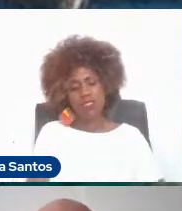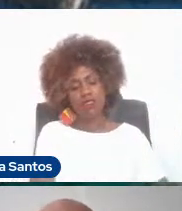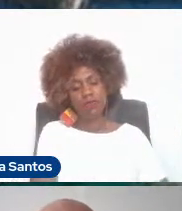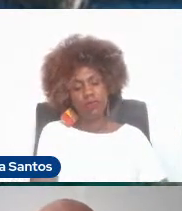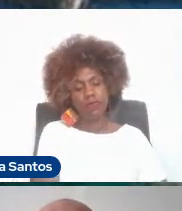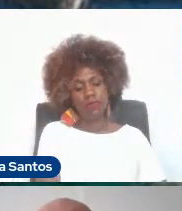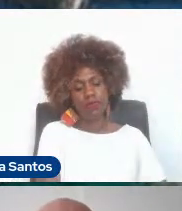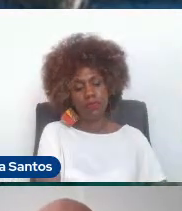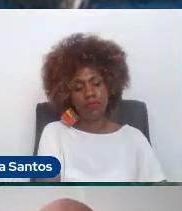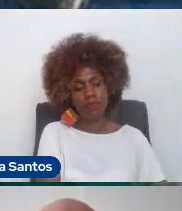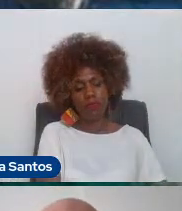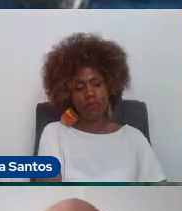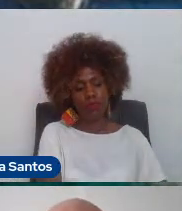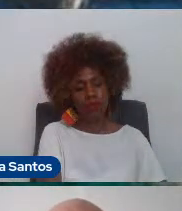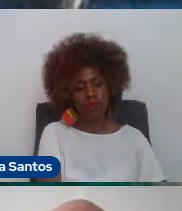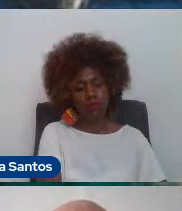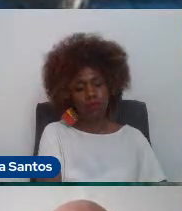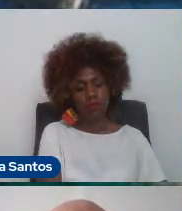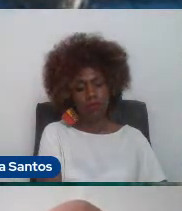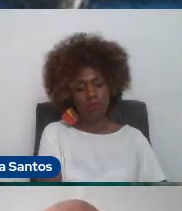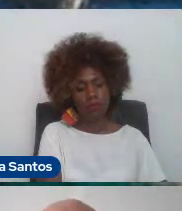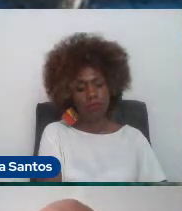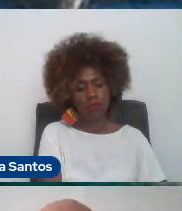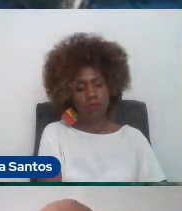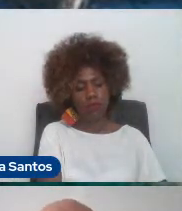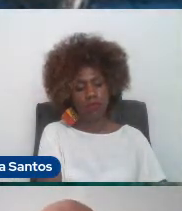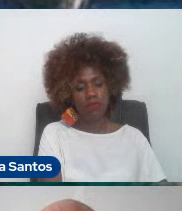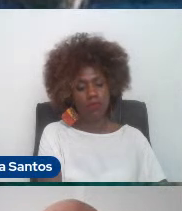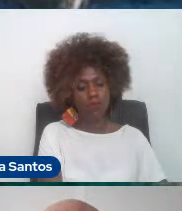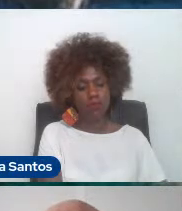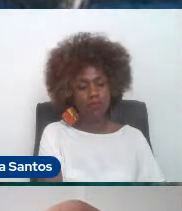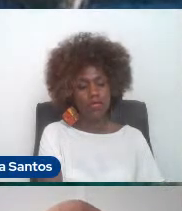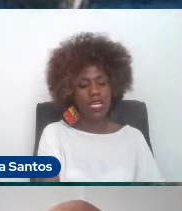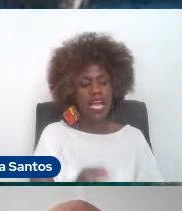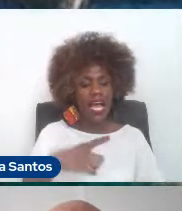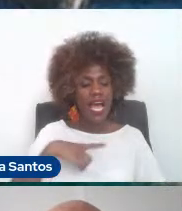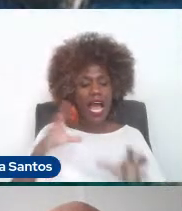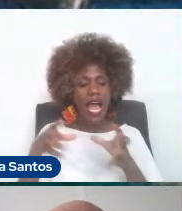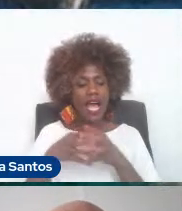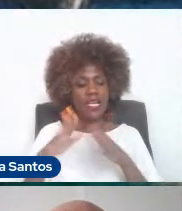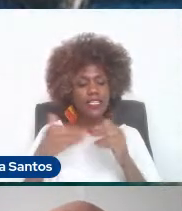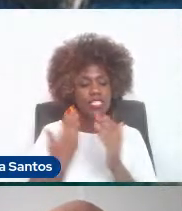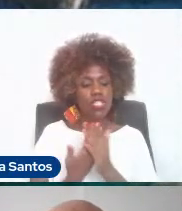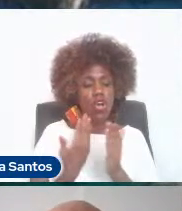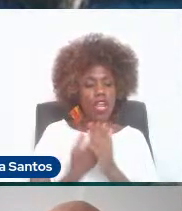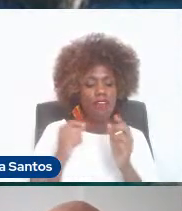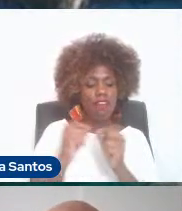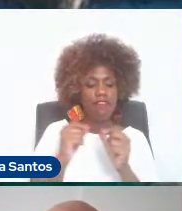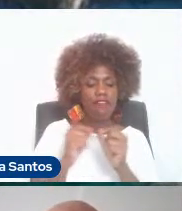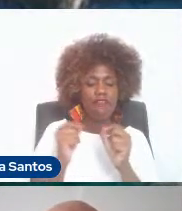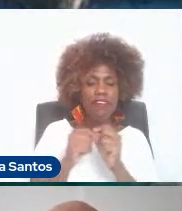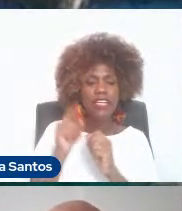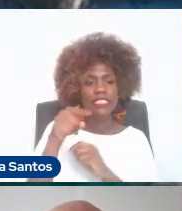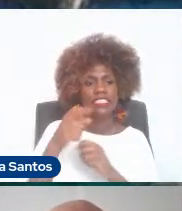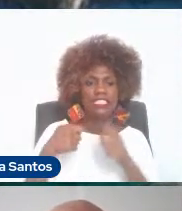as escolas de música na Europa, a escola onde eu estudei, por exemplo, faz campanhas, falha da sua dor, não tenha vergonha, tem